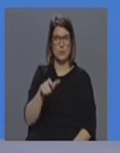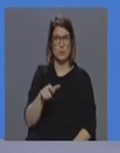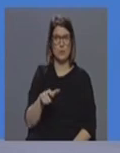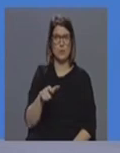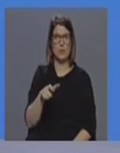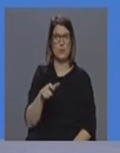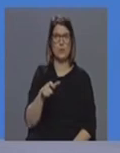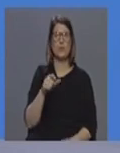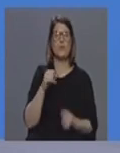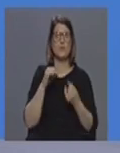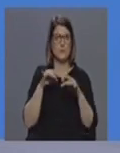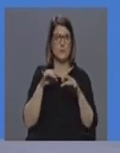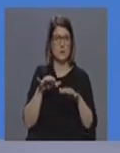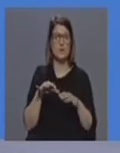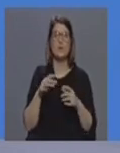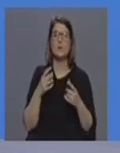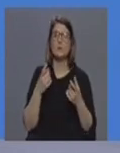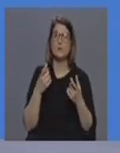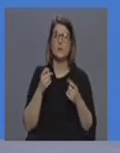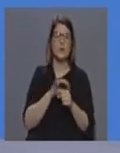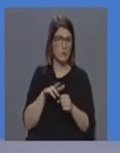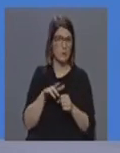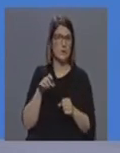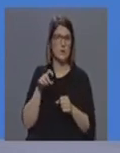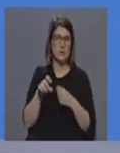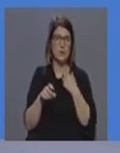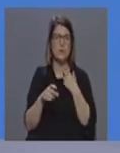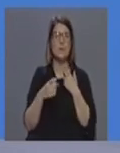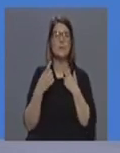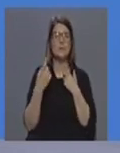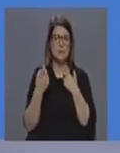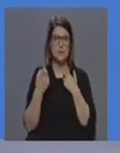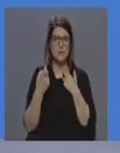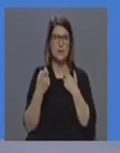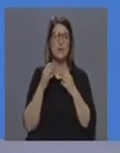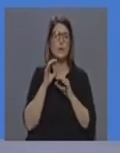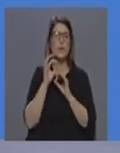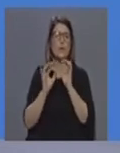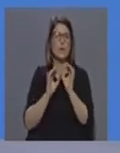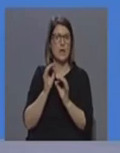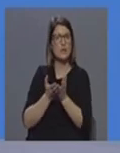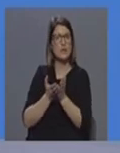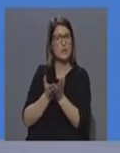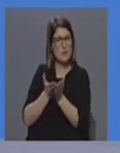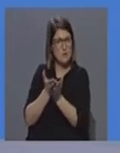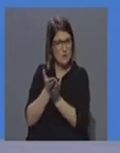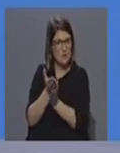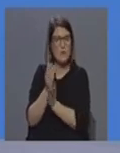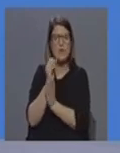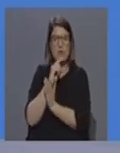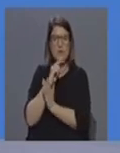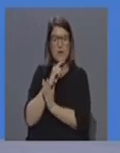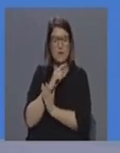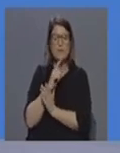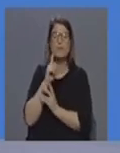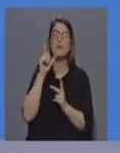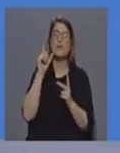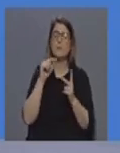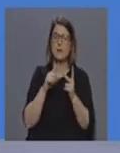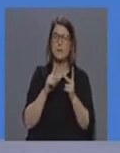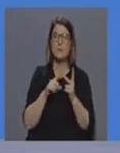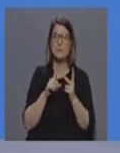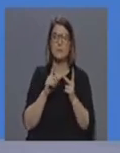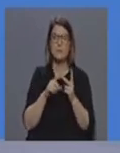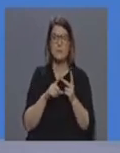infectado que necessite com Covid-19 e que necessite de cuidados de medicina intensiva e temos possibilidade